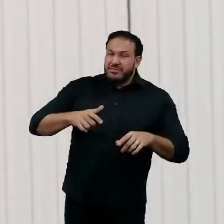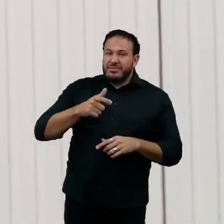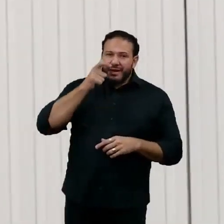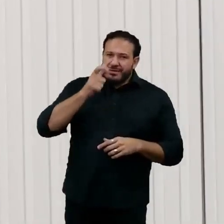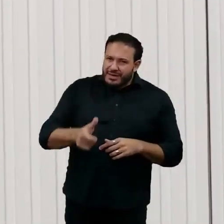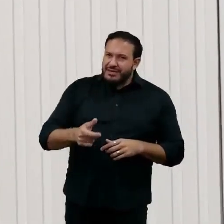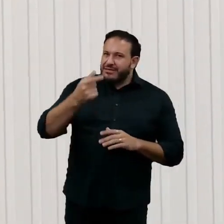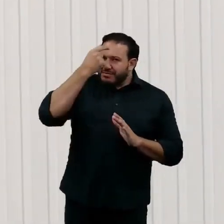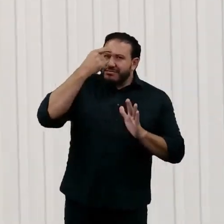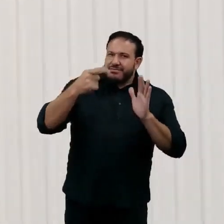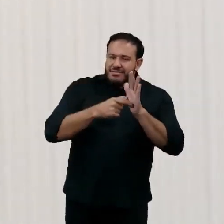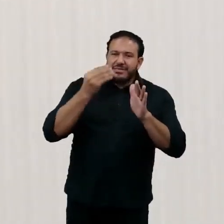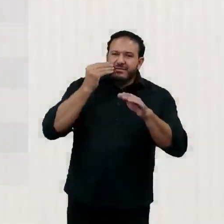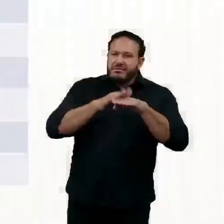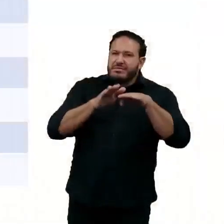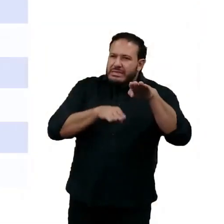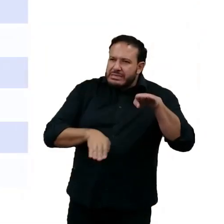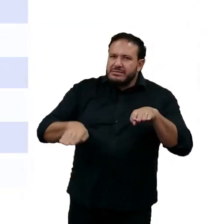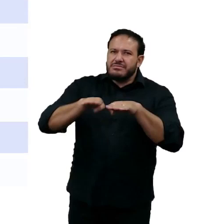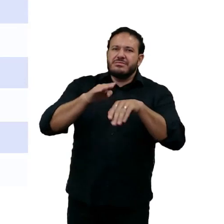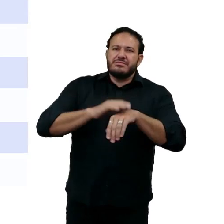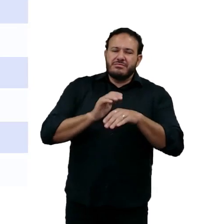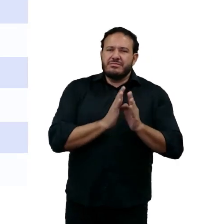equalizador e não ser um formador de lacuna.